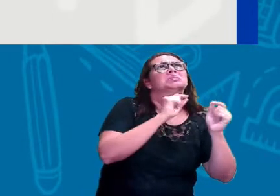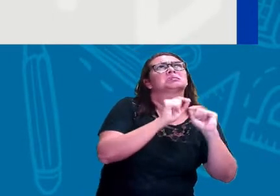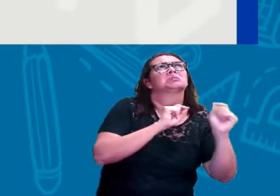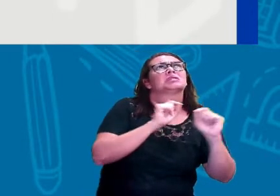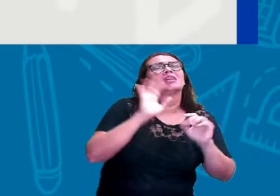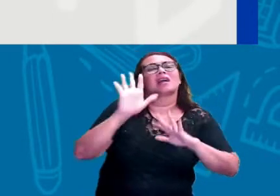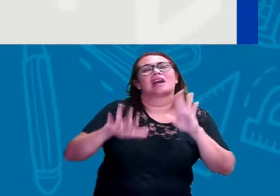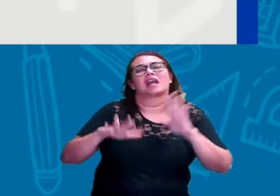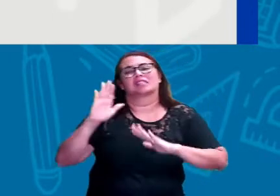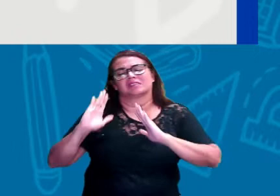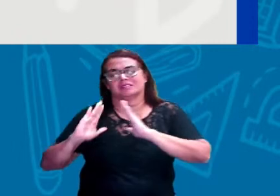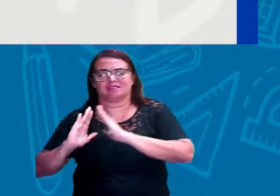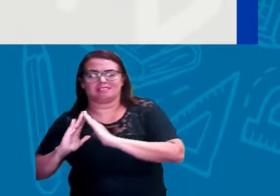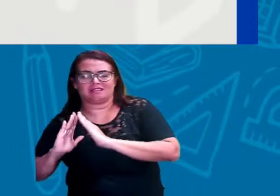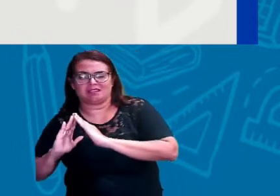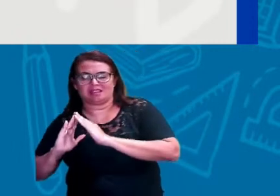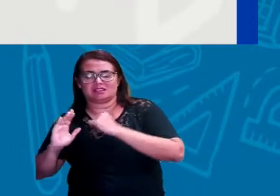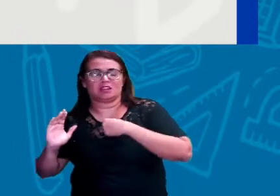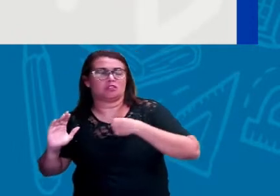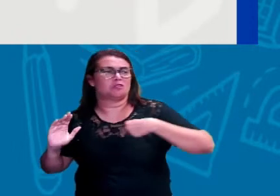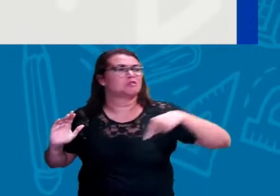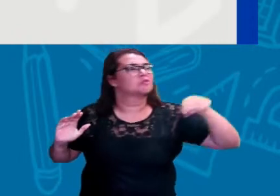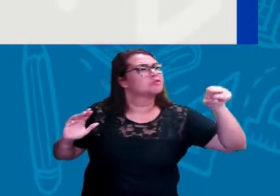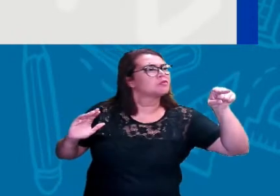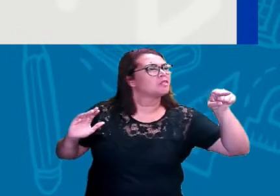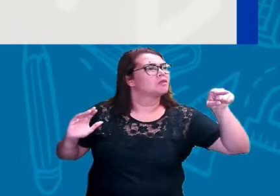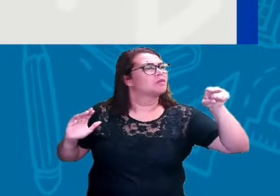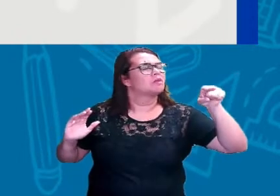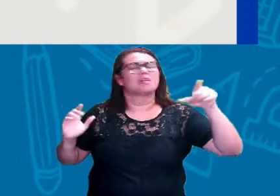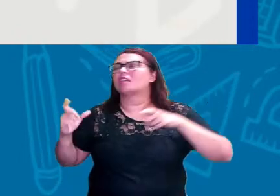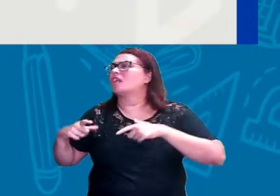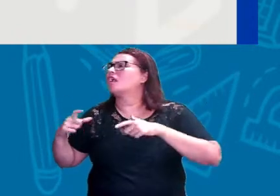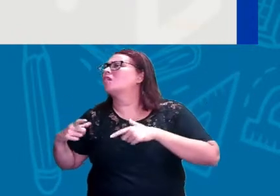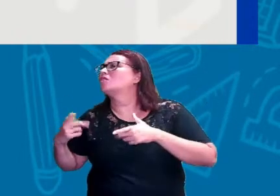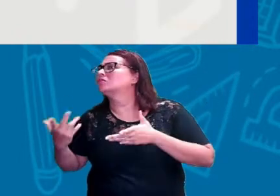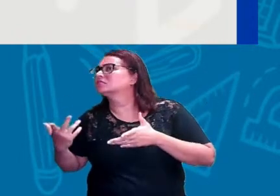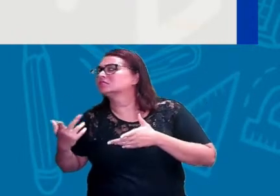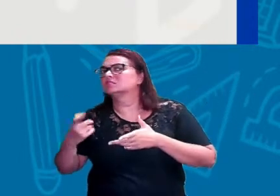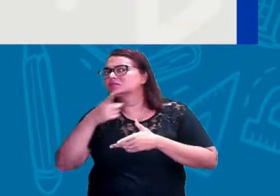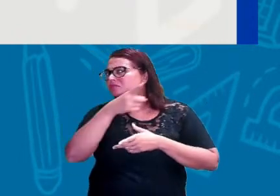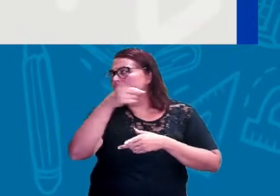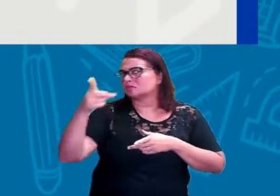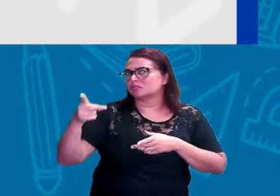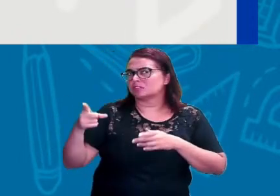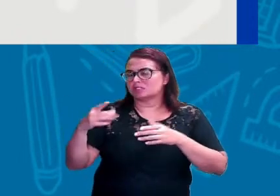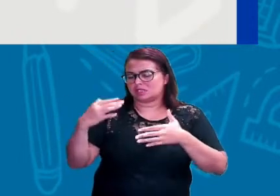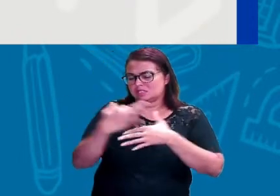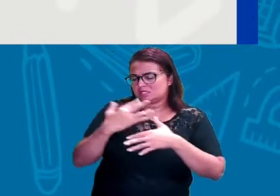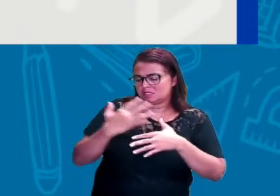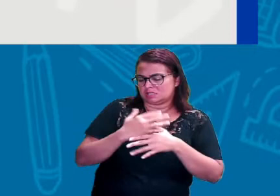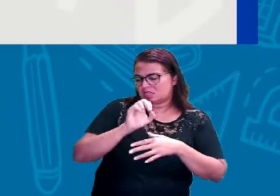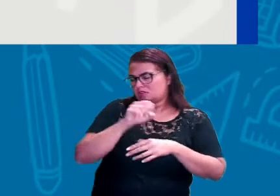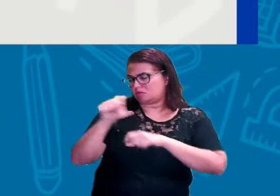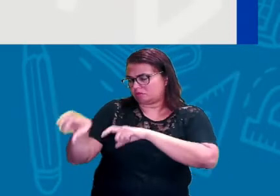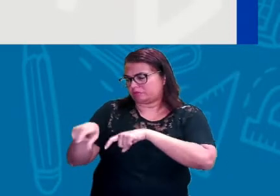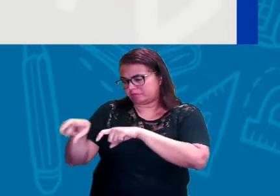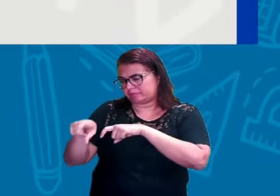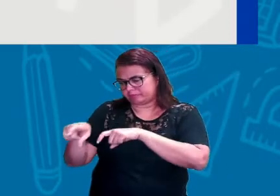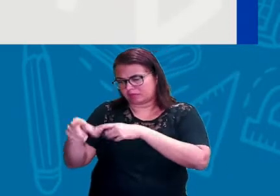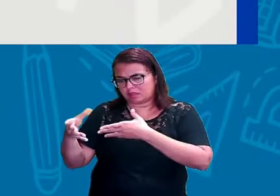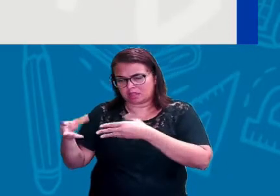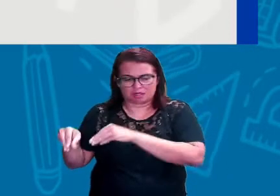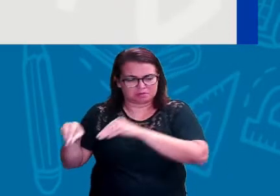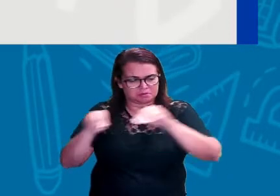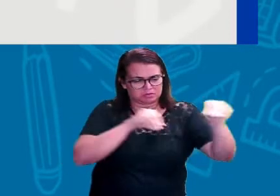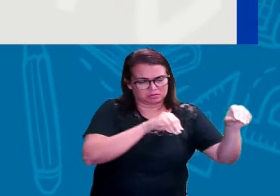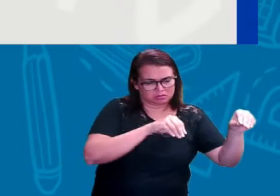bairro onde você mora, você mora no campo, você mora na área urbana, você quer sair dessa localização para ir para